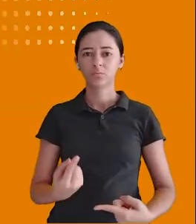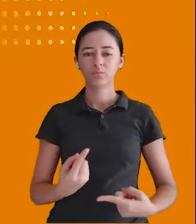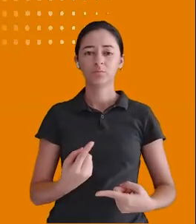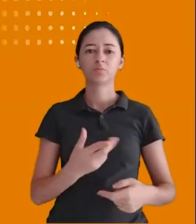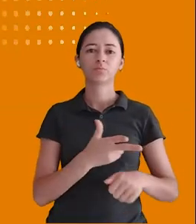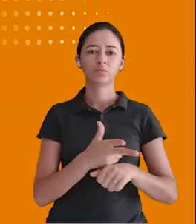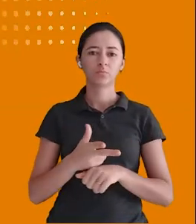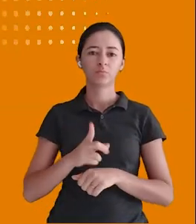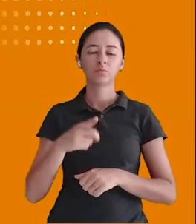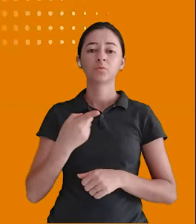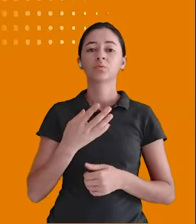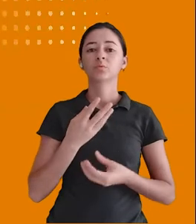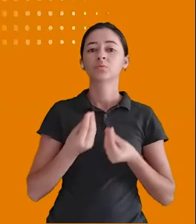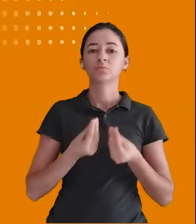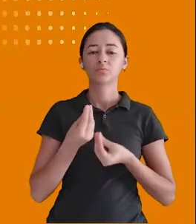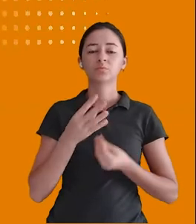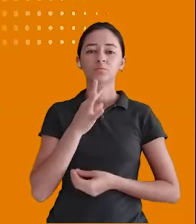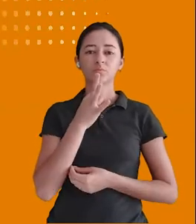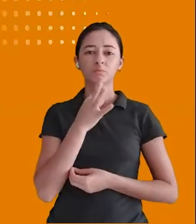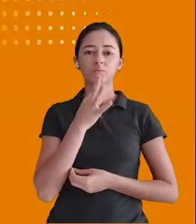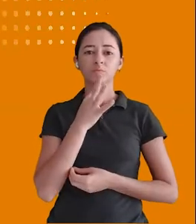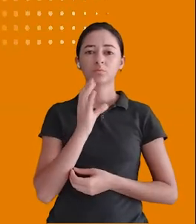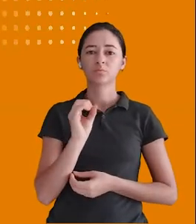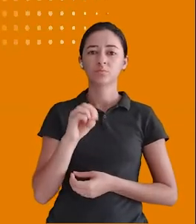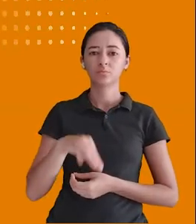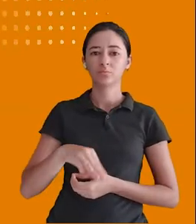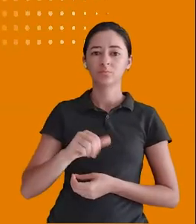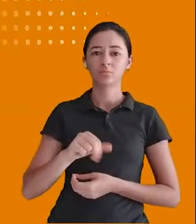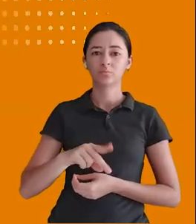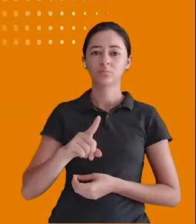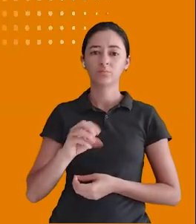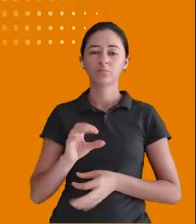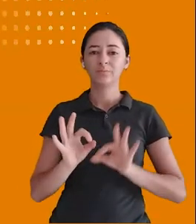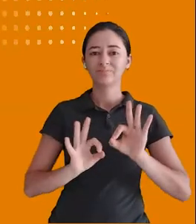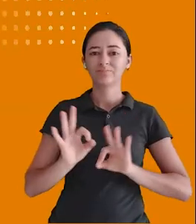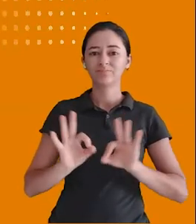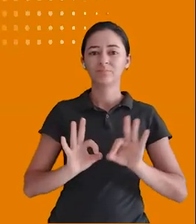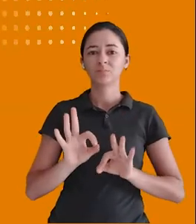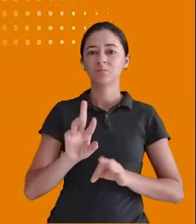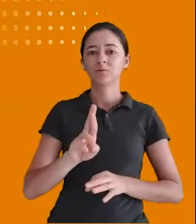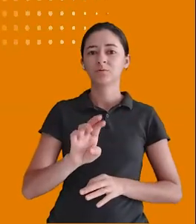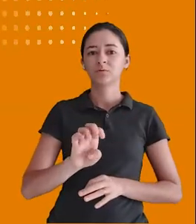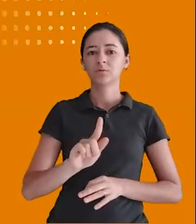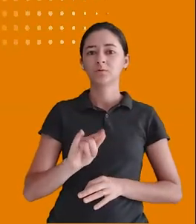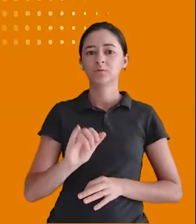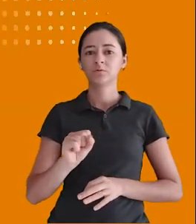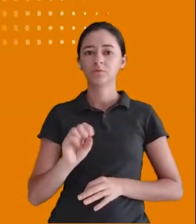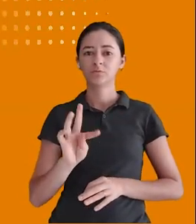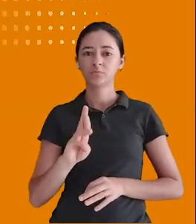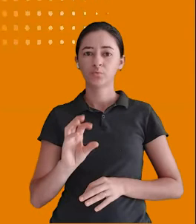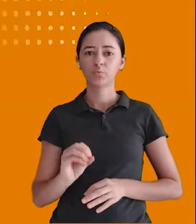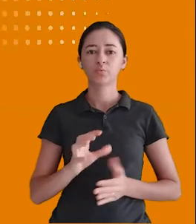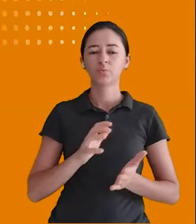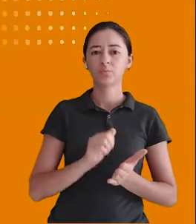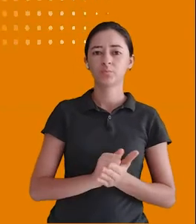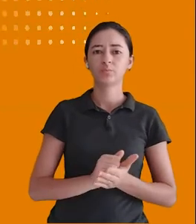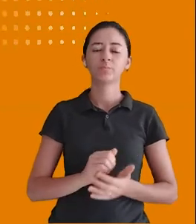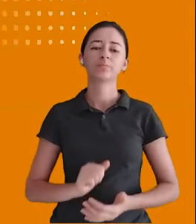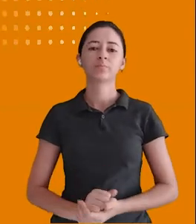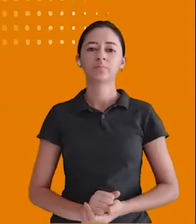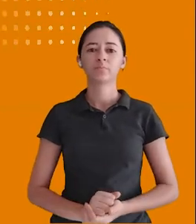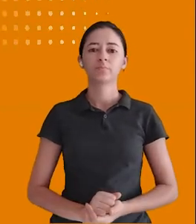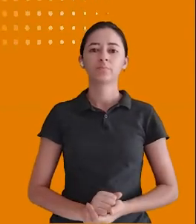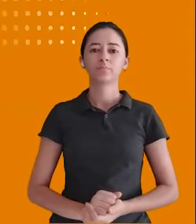próximas aulas nós iremos então entrar nos comandos para manipular registros Que são os comandos DML, de manipulação